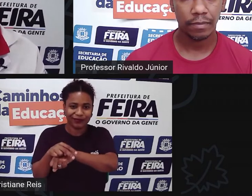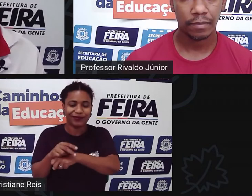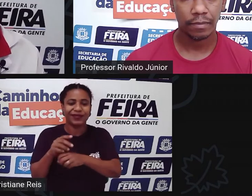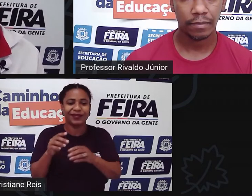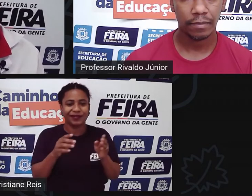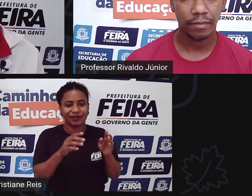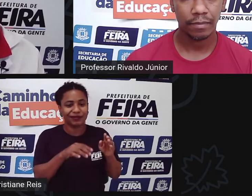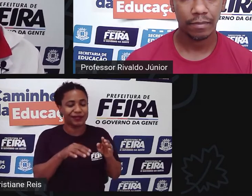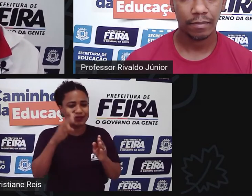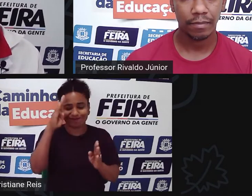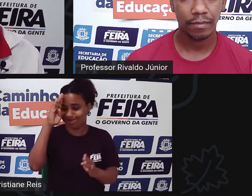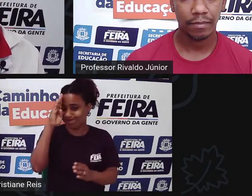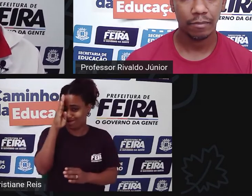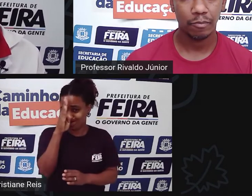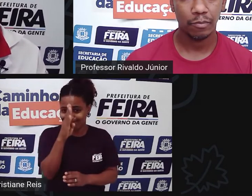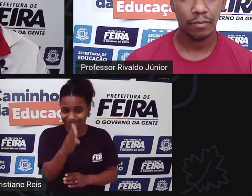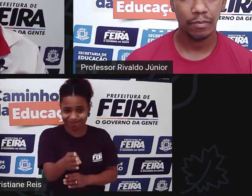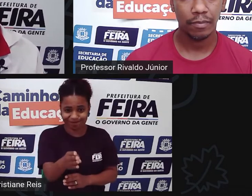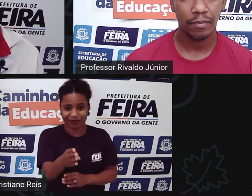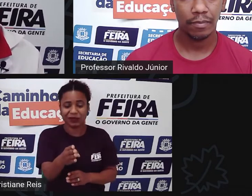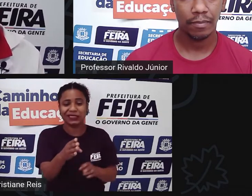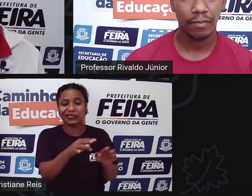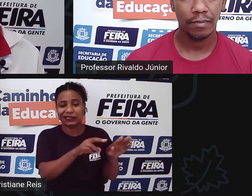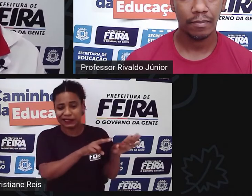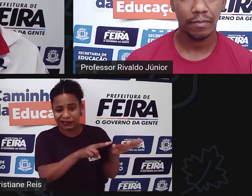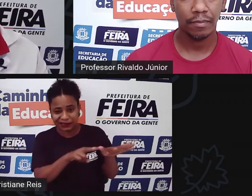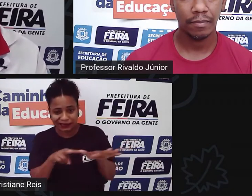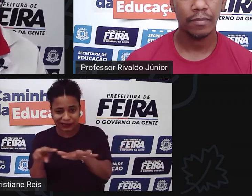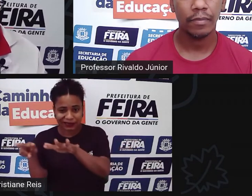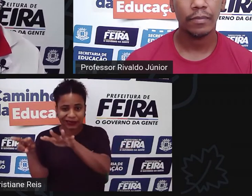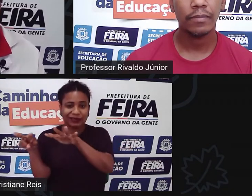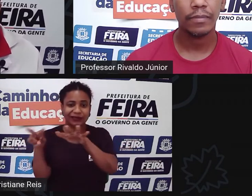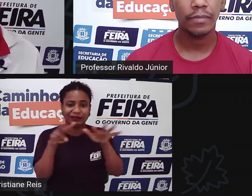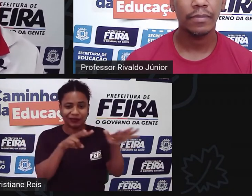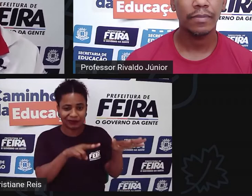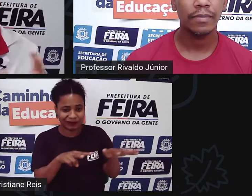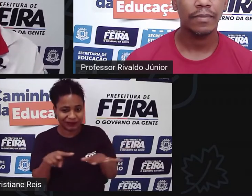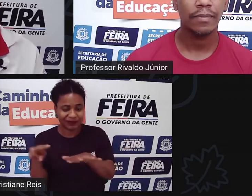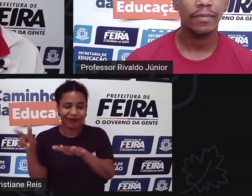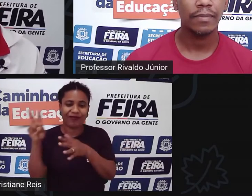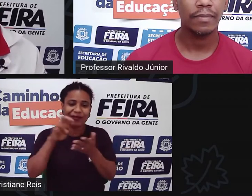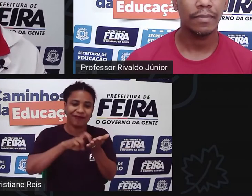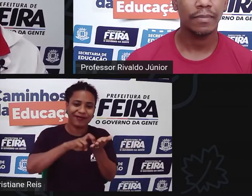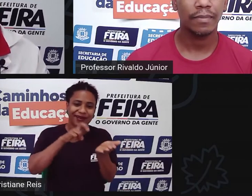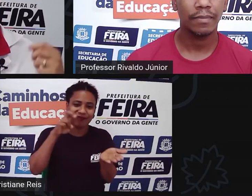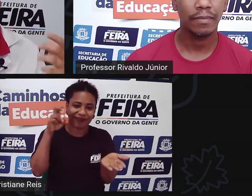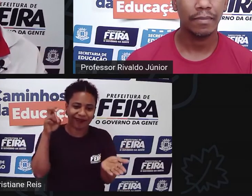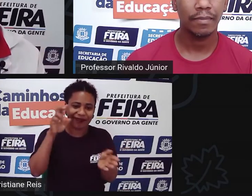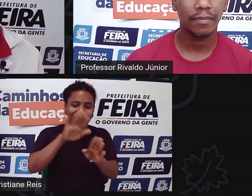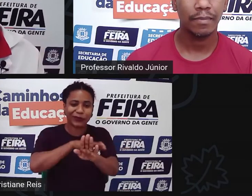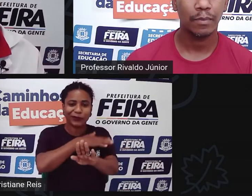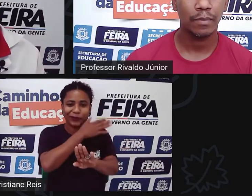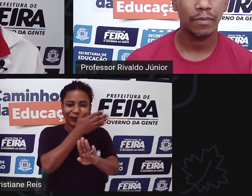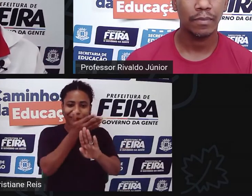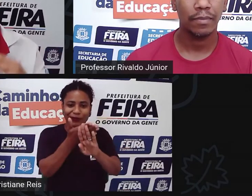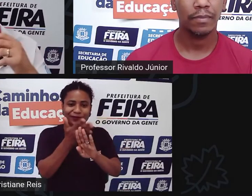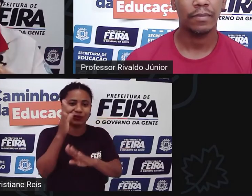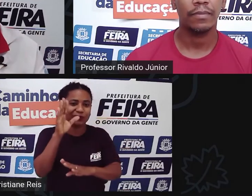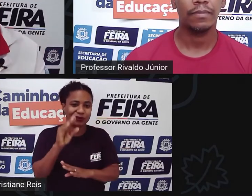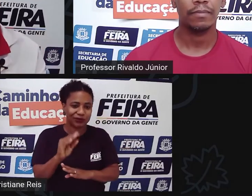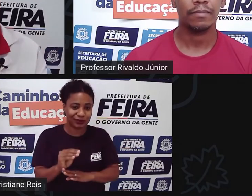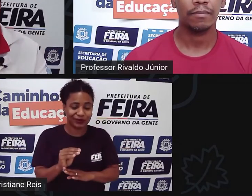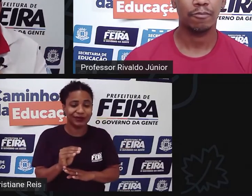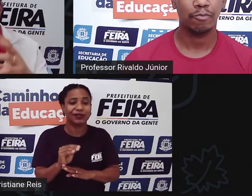rotina de uma carga horária bem intensa desde de manhã cedinho até de noite e aí vem o trânsito também